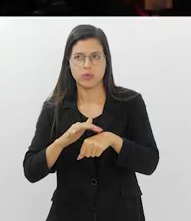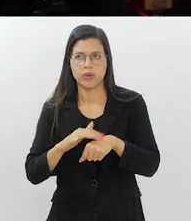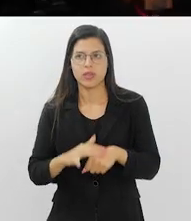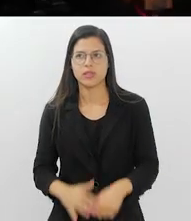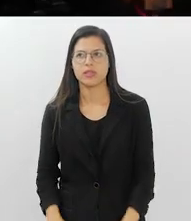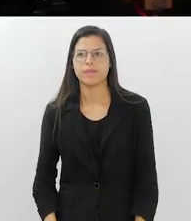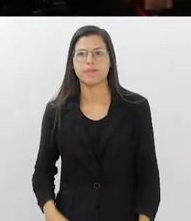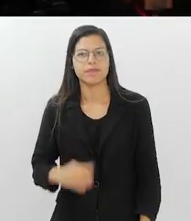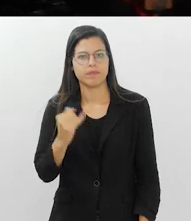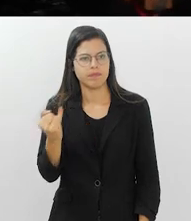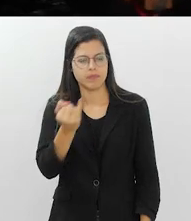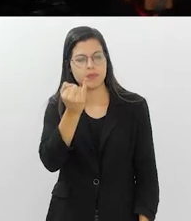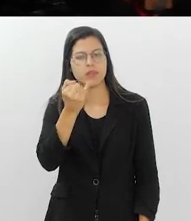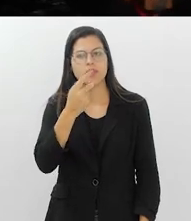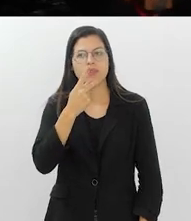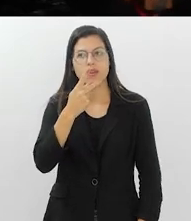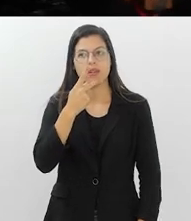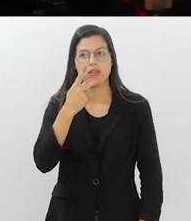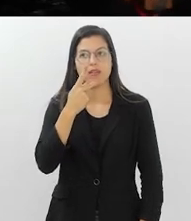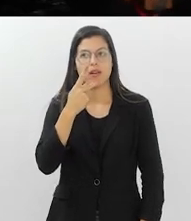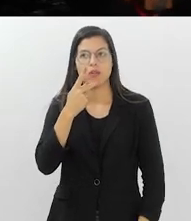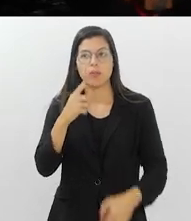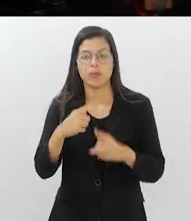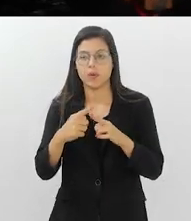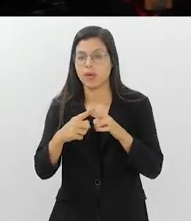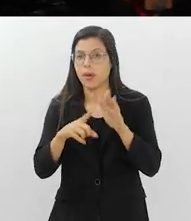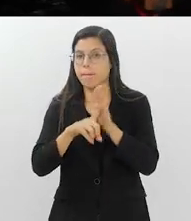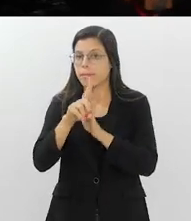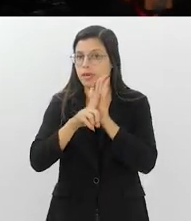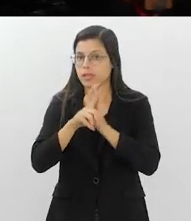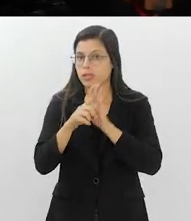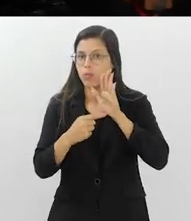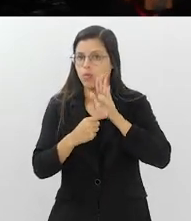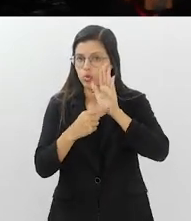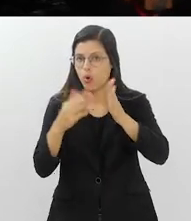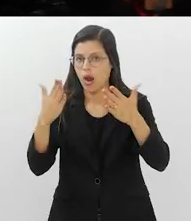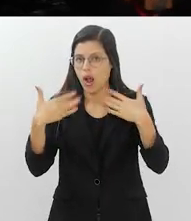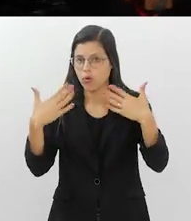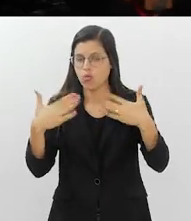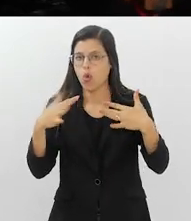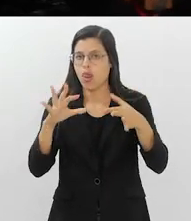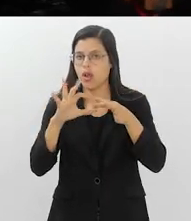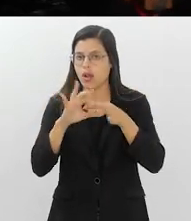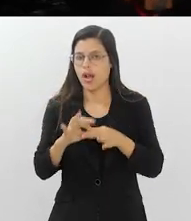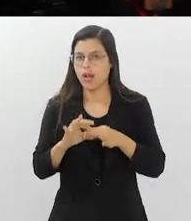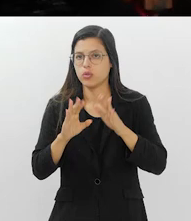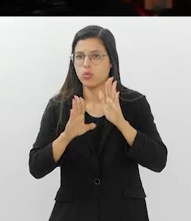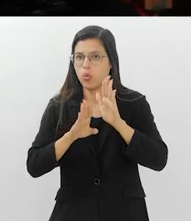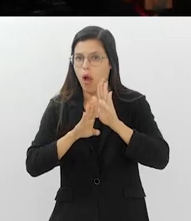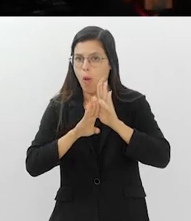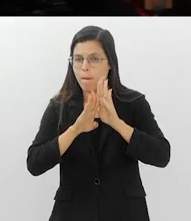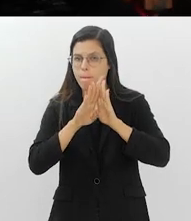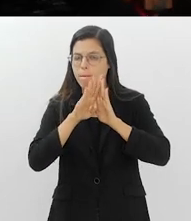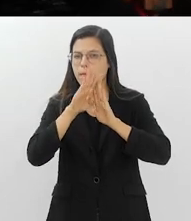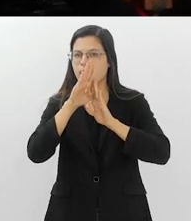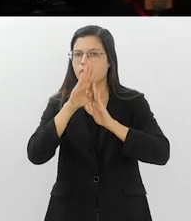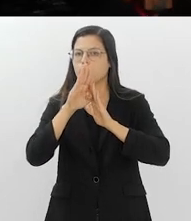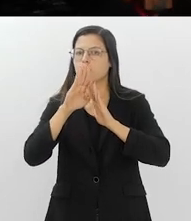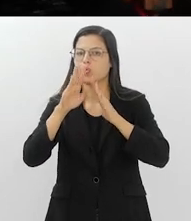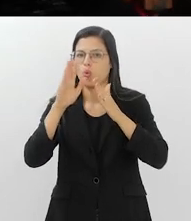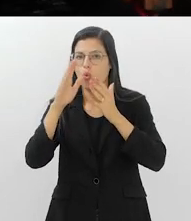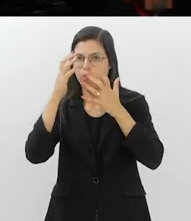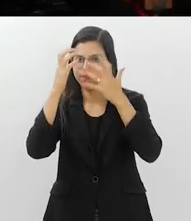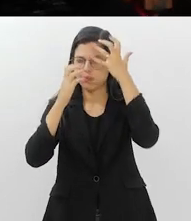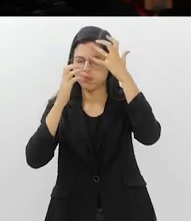Foi muito bom você ter dito isso, Sara, porque a pesquisa mostrou que o calor está associado a um aumento nos acidentes vasculares